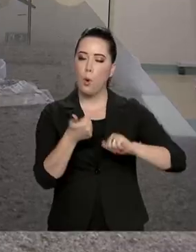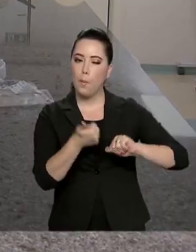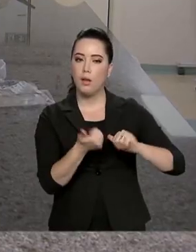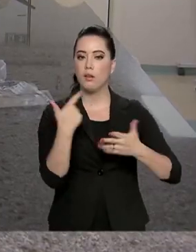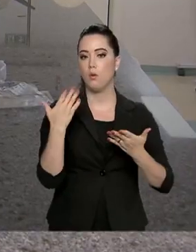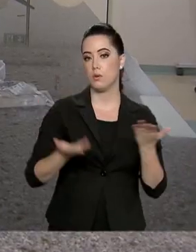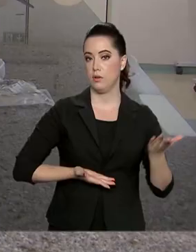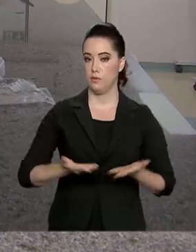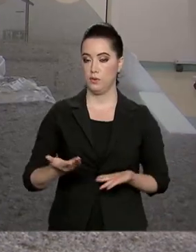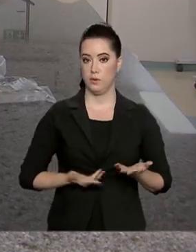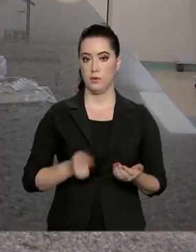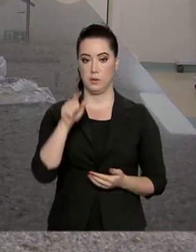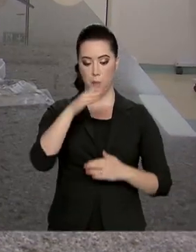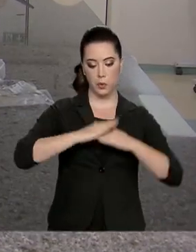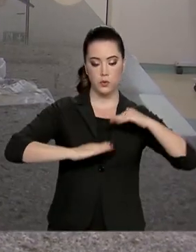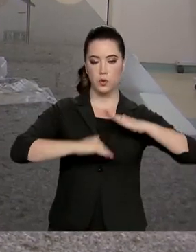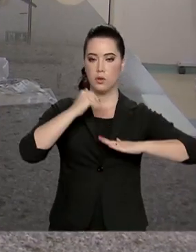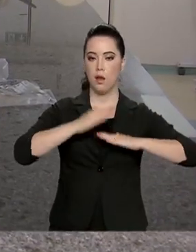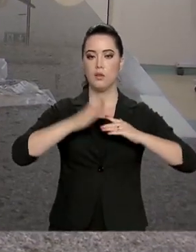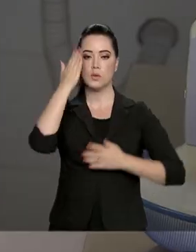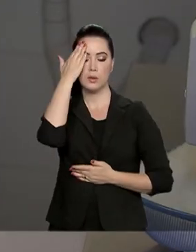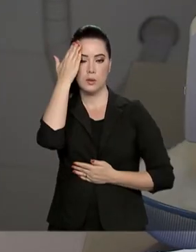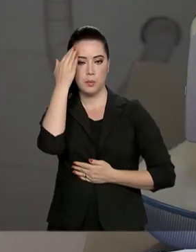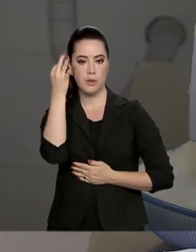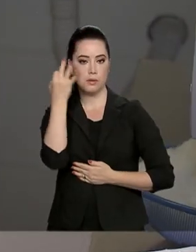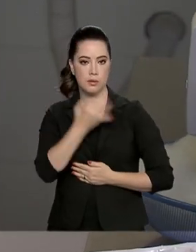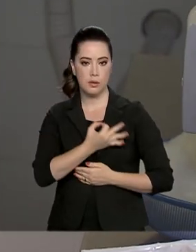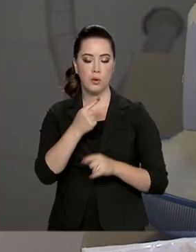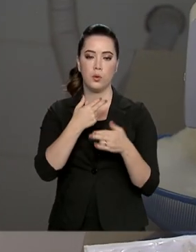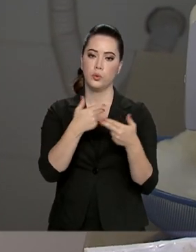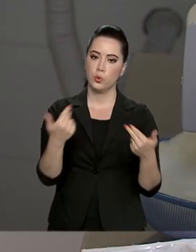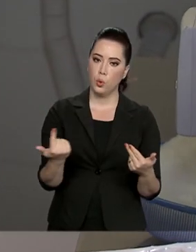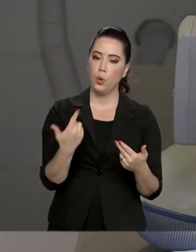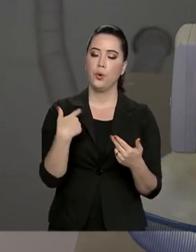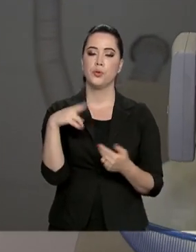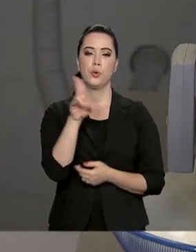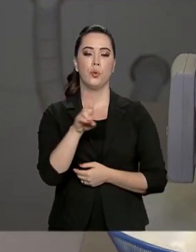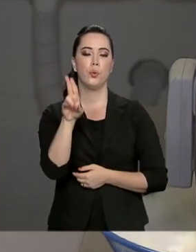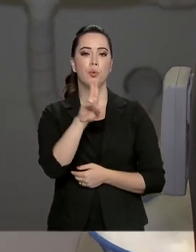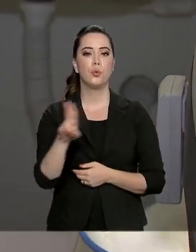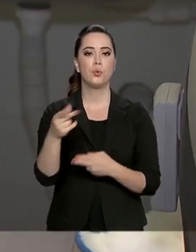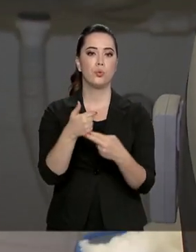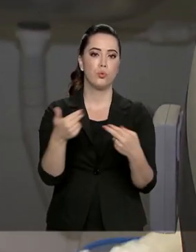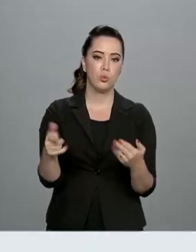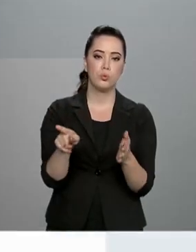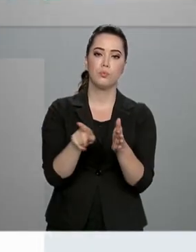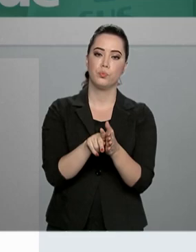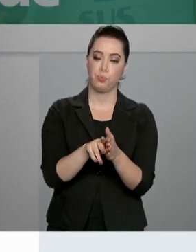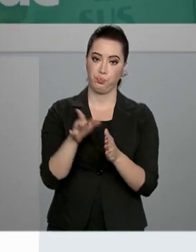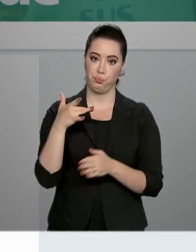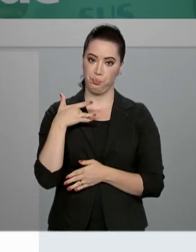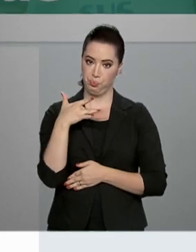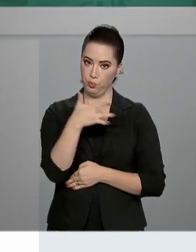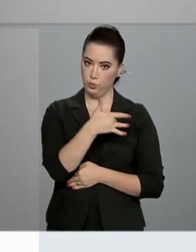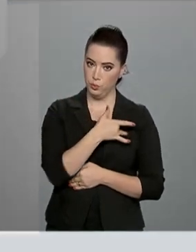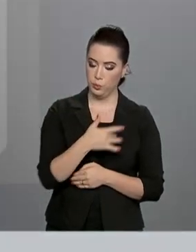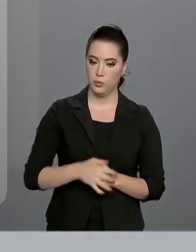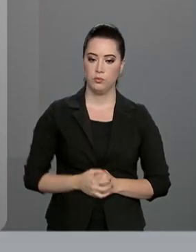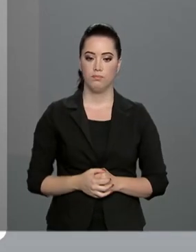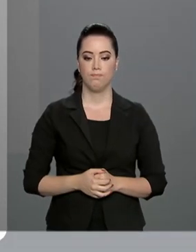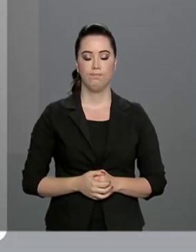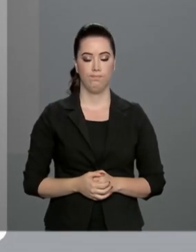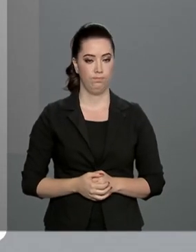acesso a informações sobre procedimentos clínicos e material que deve ser utilizado. O ministro da Saúde